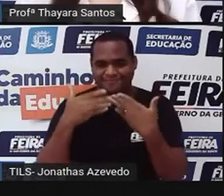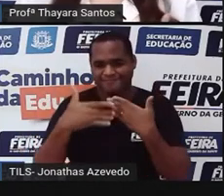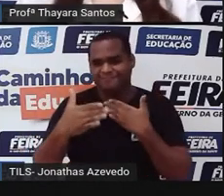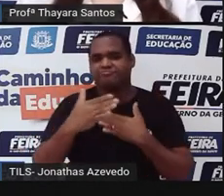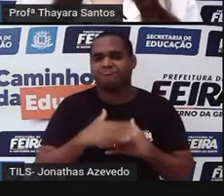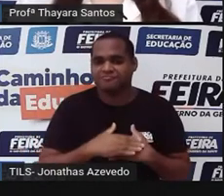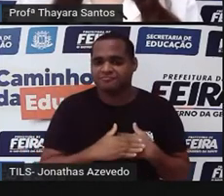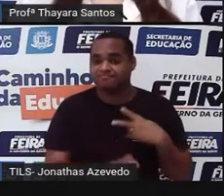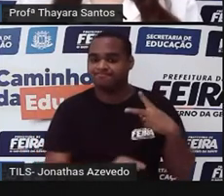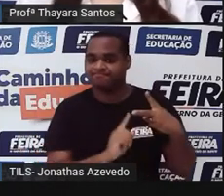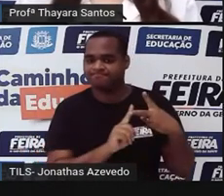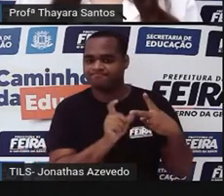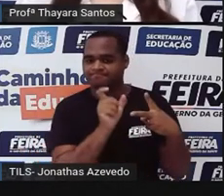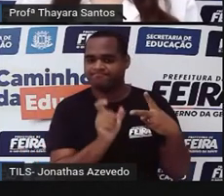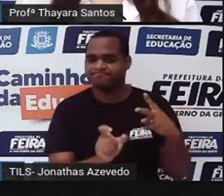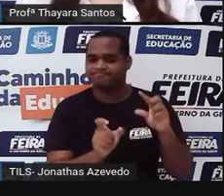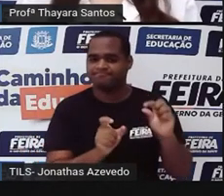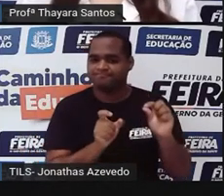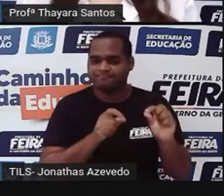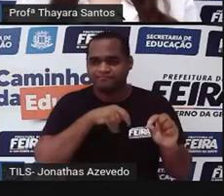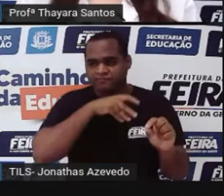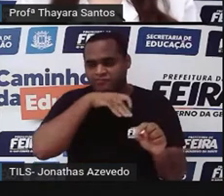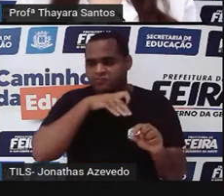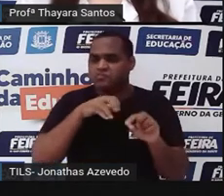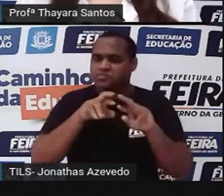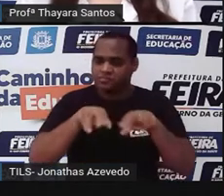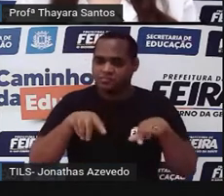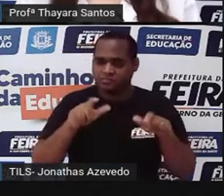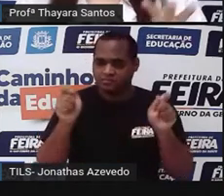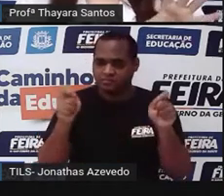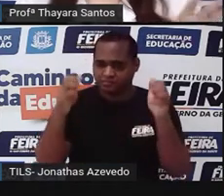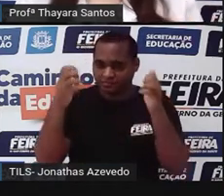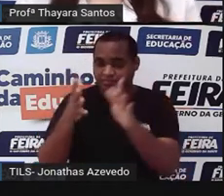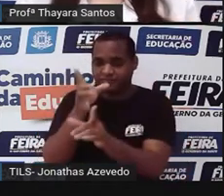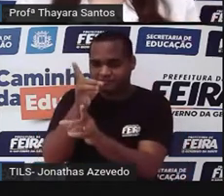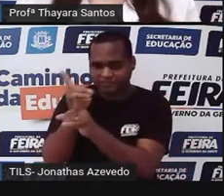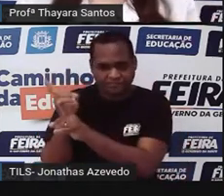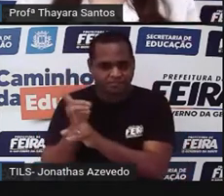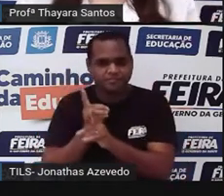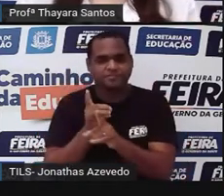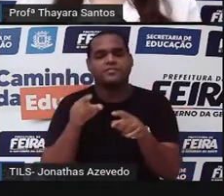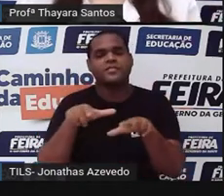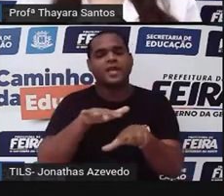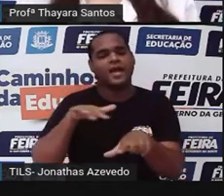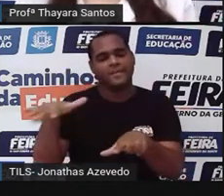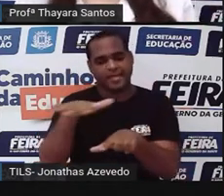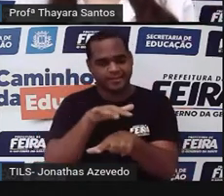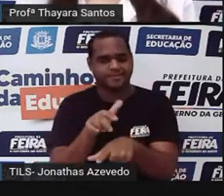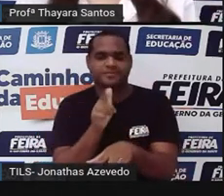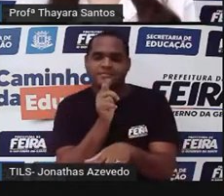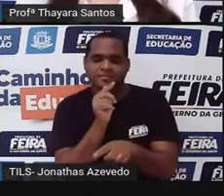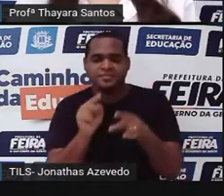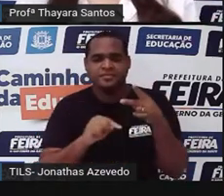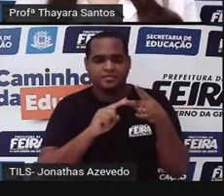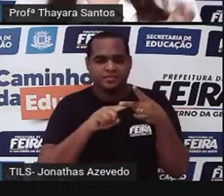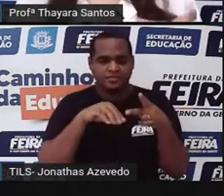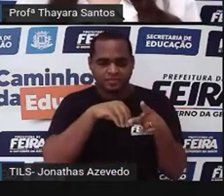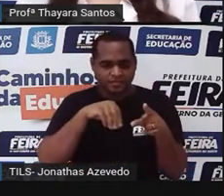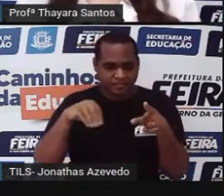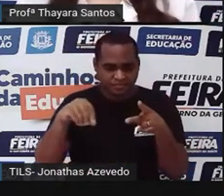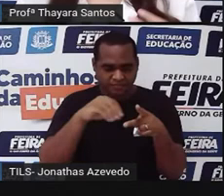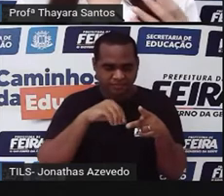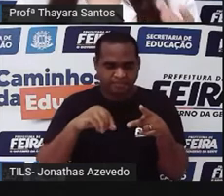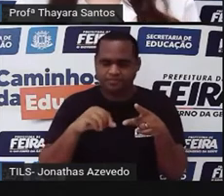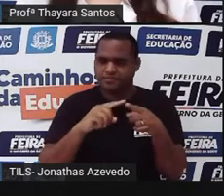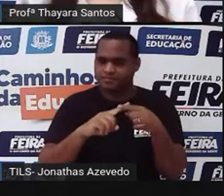Uma segunda característica desses animais é que eles podem ser encontrados tanto no ambiente aquático, quanto no ambiente terrestre. Mas os